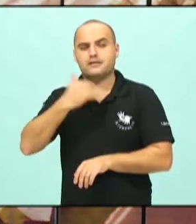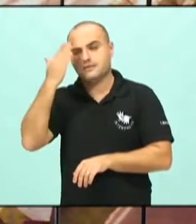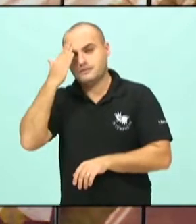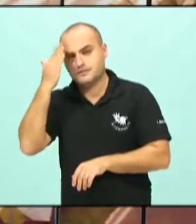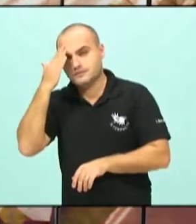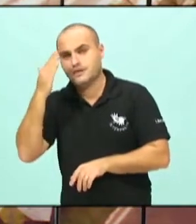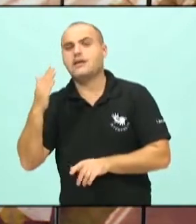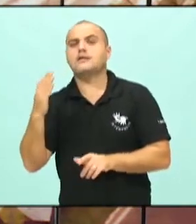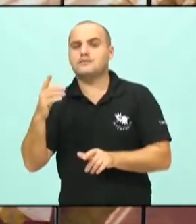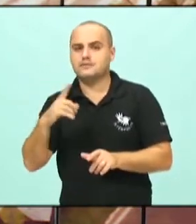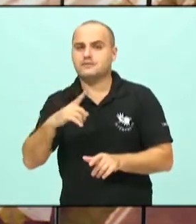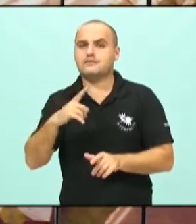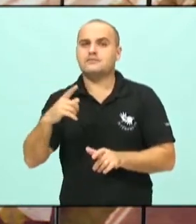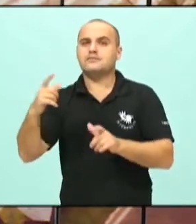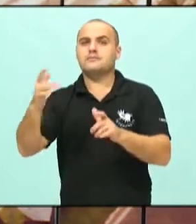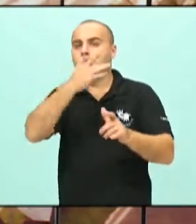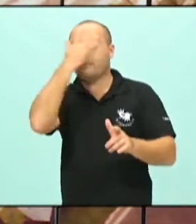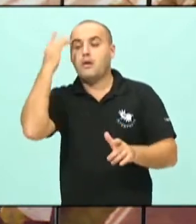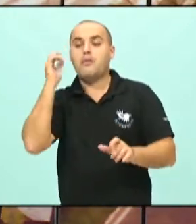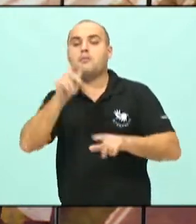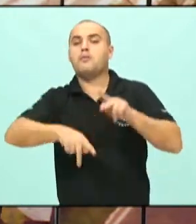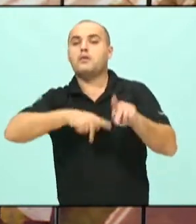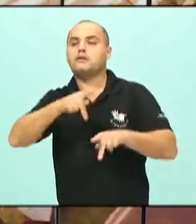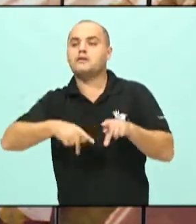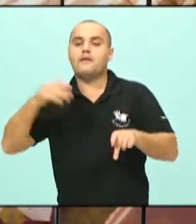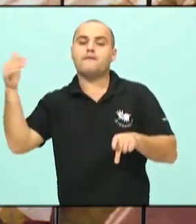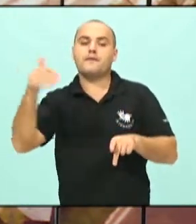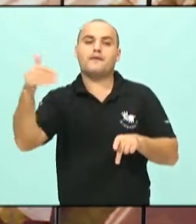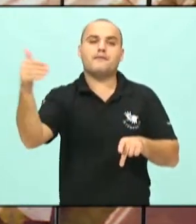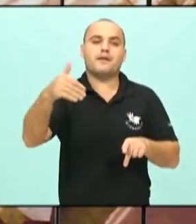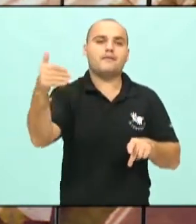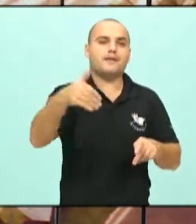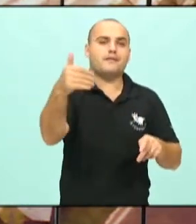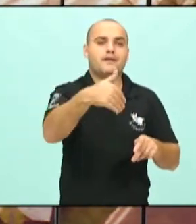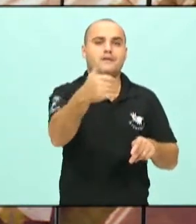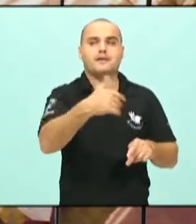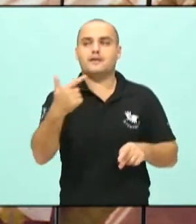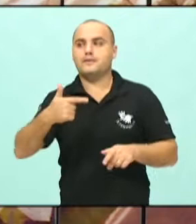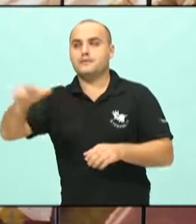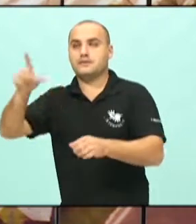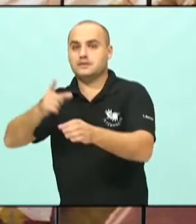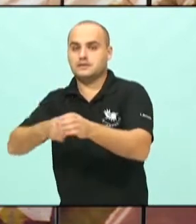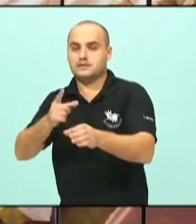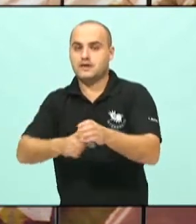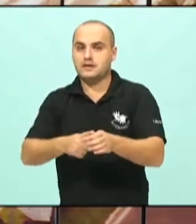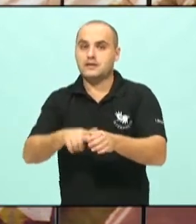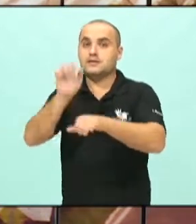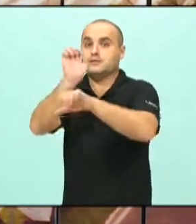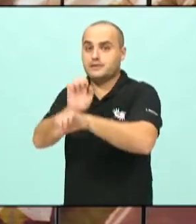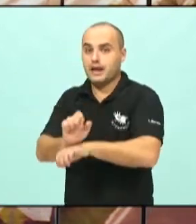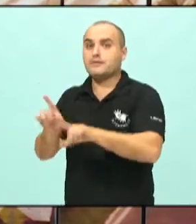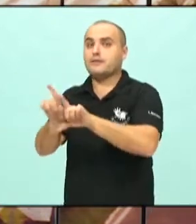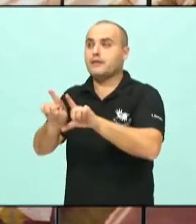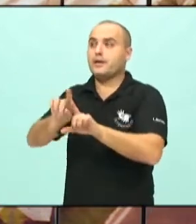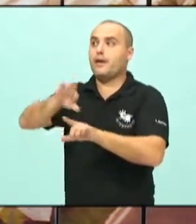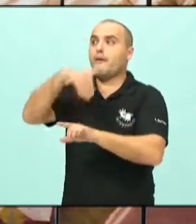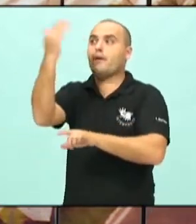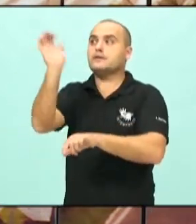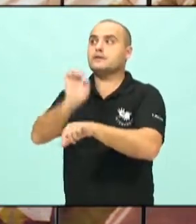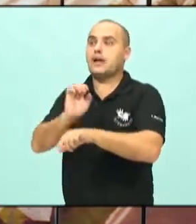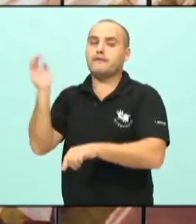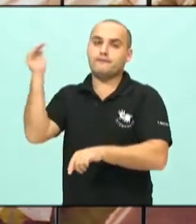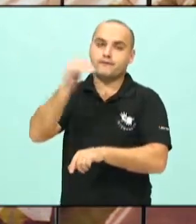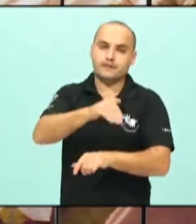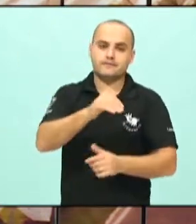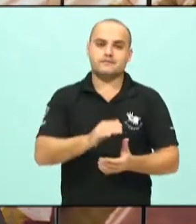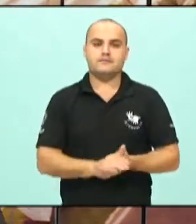onde vem e quantos pacientes são tratados, inclusive de fora do Estado, porque é aqui mesmo no Marieta que a gente tem conhecimento.